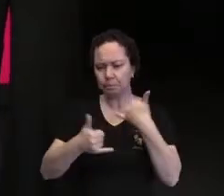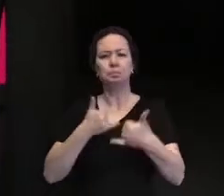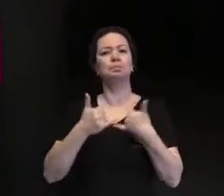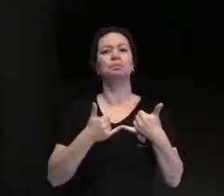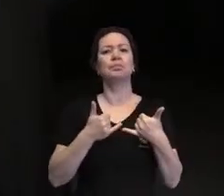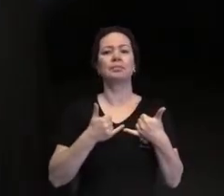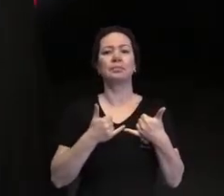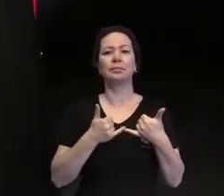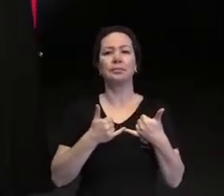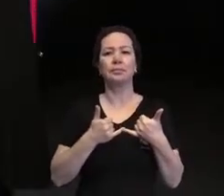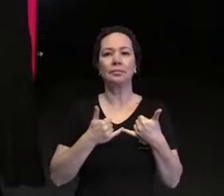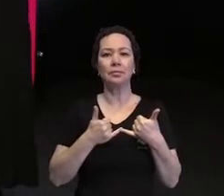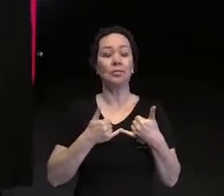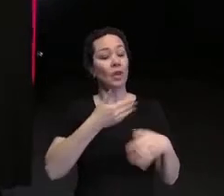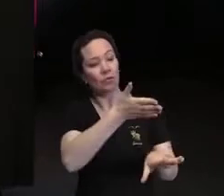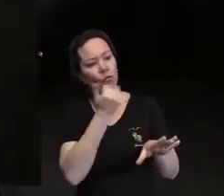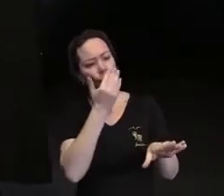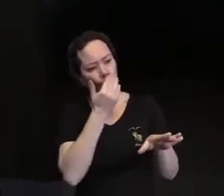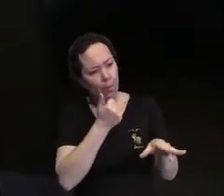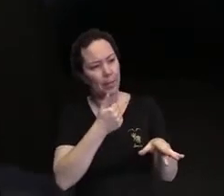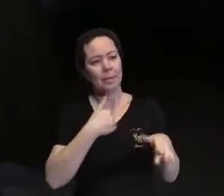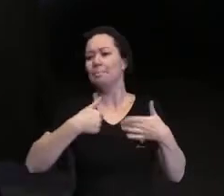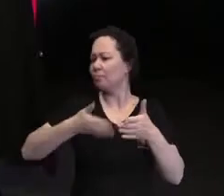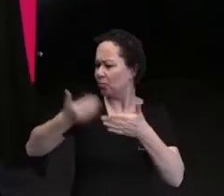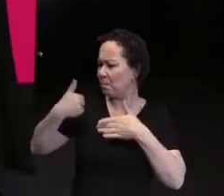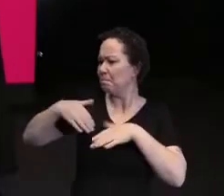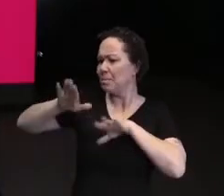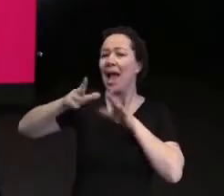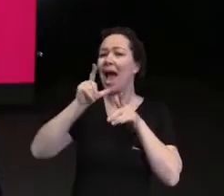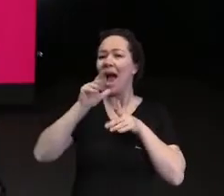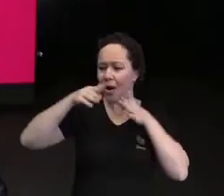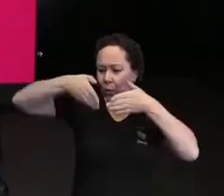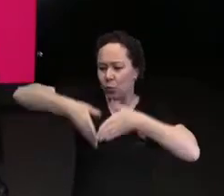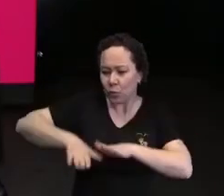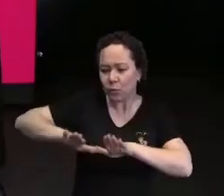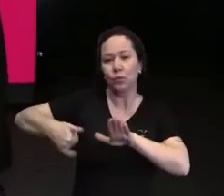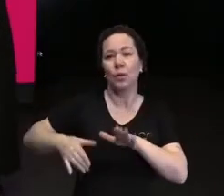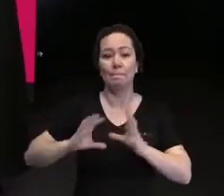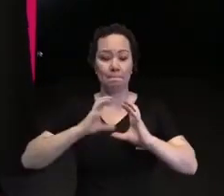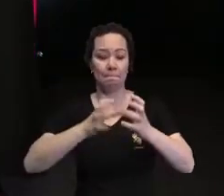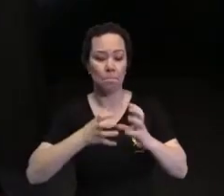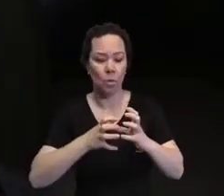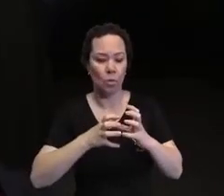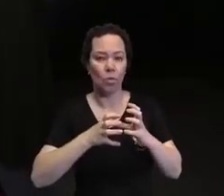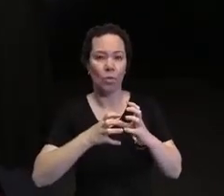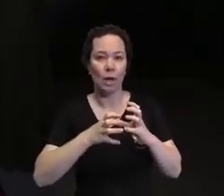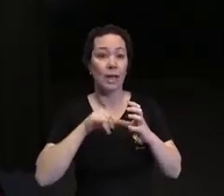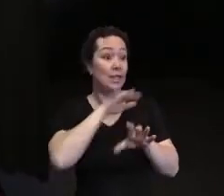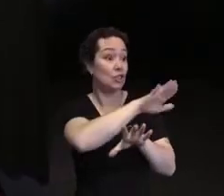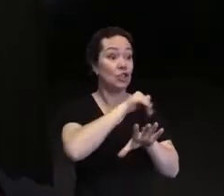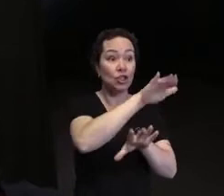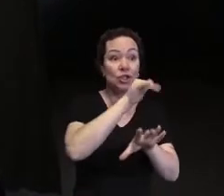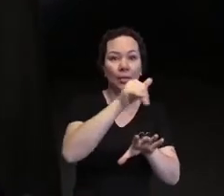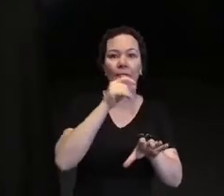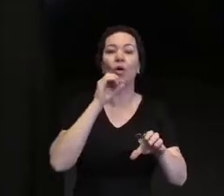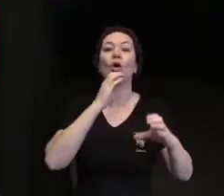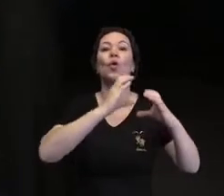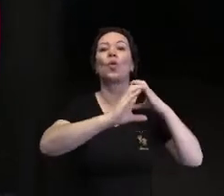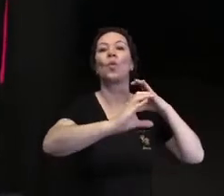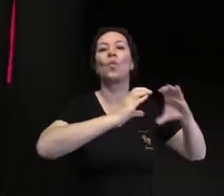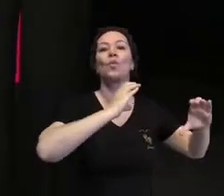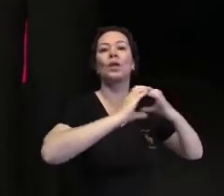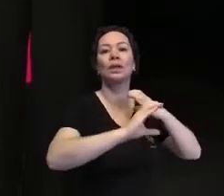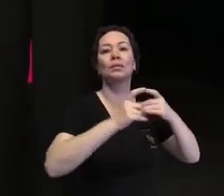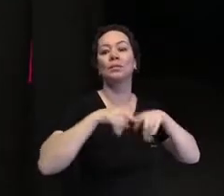comer, para ir na praia, para pegar balde de água, enfim, sem falar uma palavra. E foi aí que eu